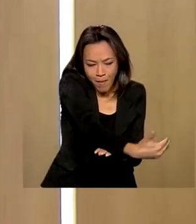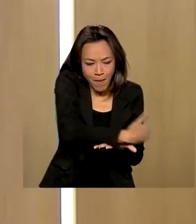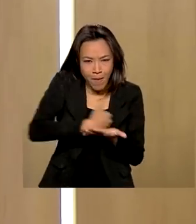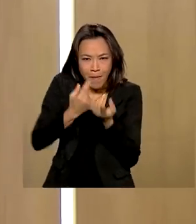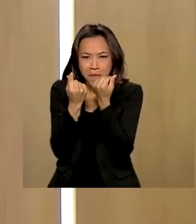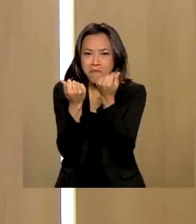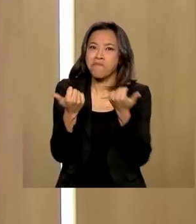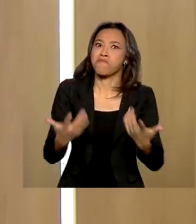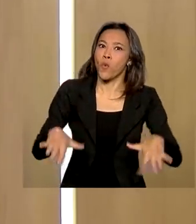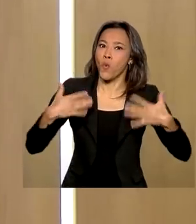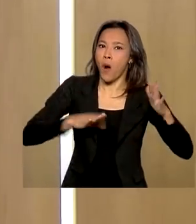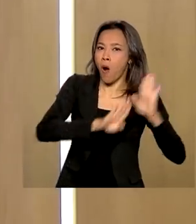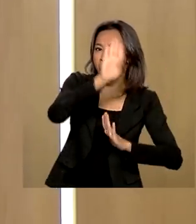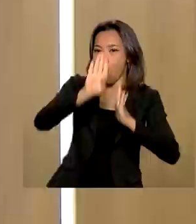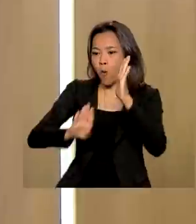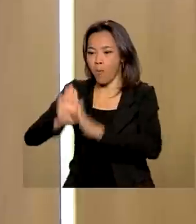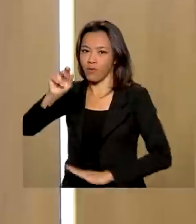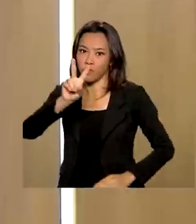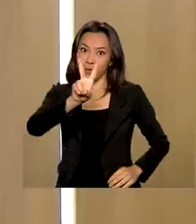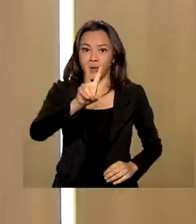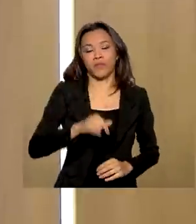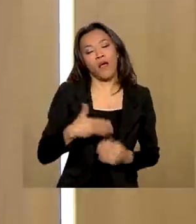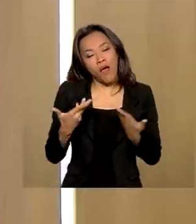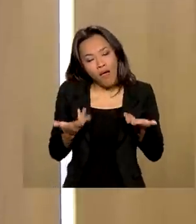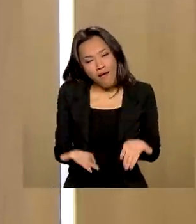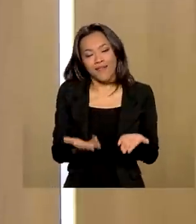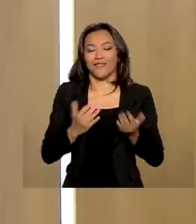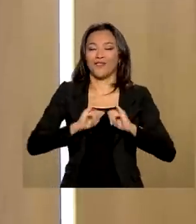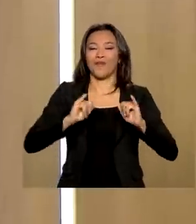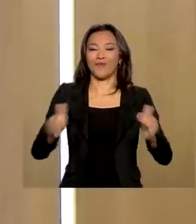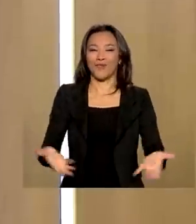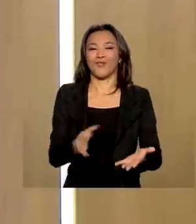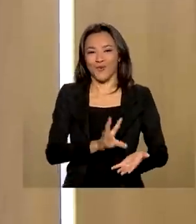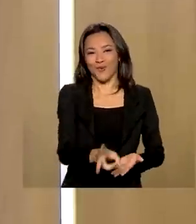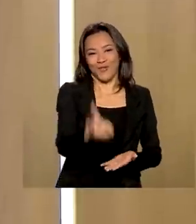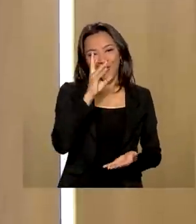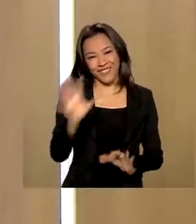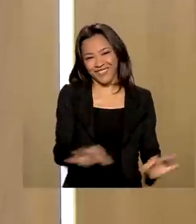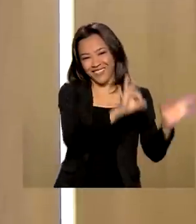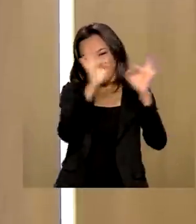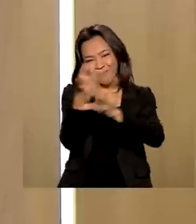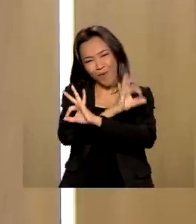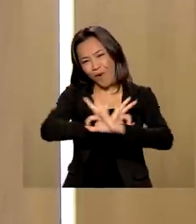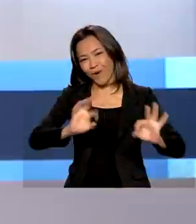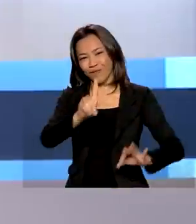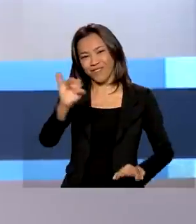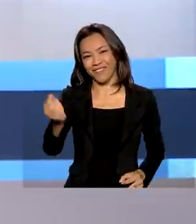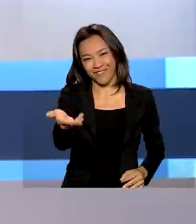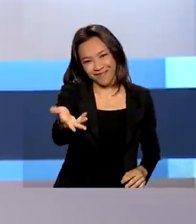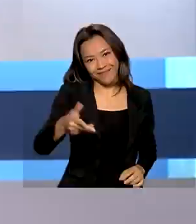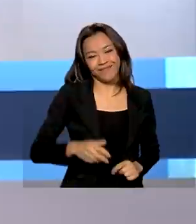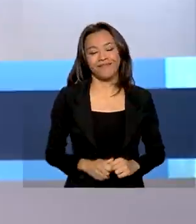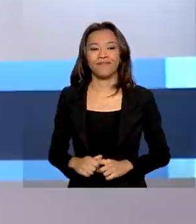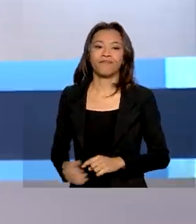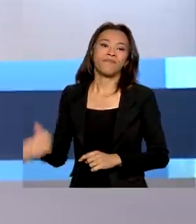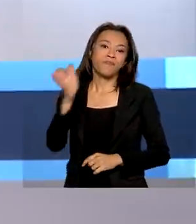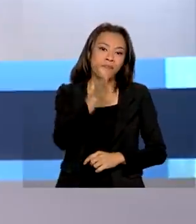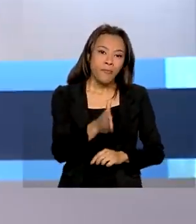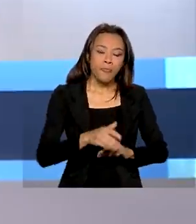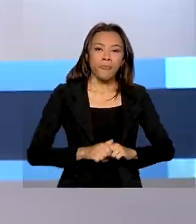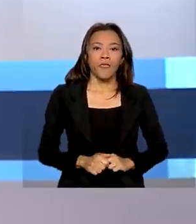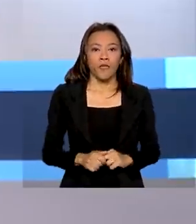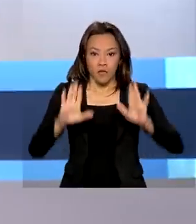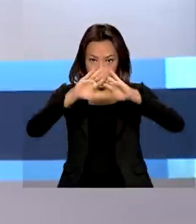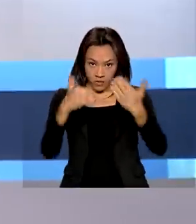com esses dois recordes batidos. Essa é informação que nós tínhamos para você hoje. Continue conosco e tenha um ótimo dia. As escolas